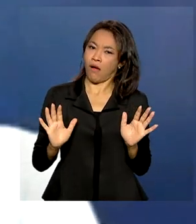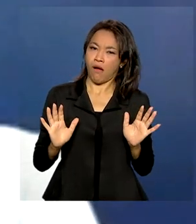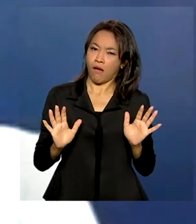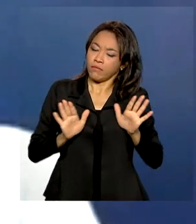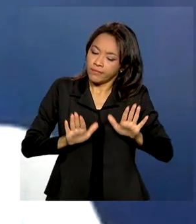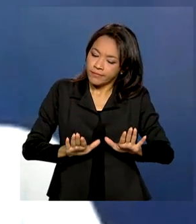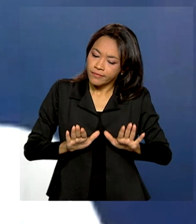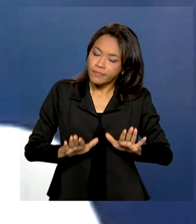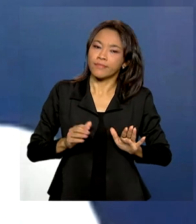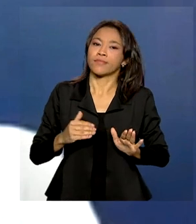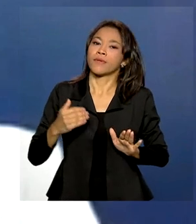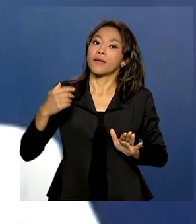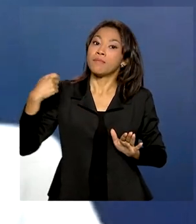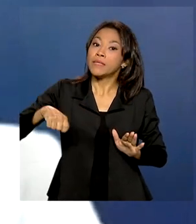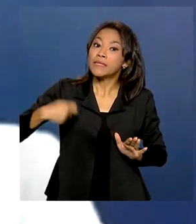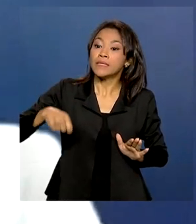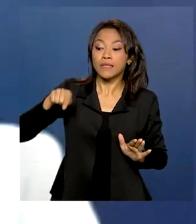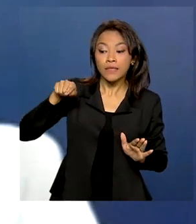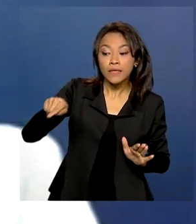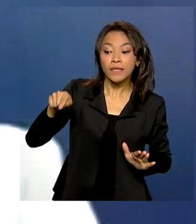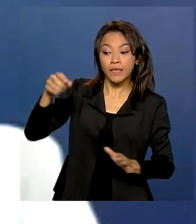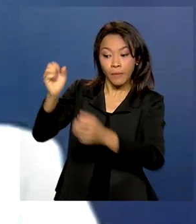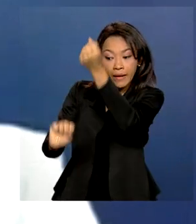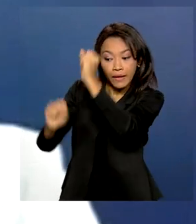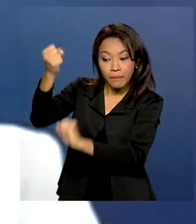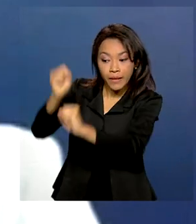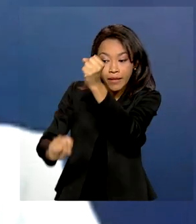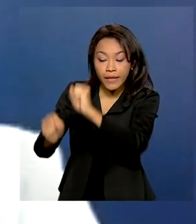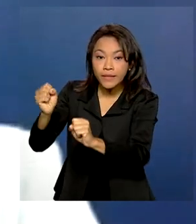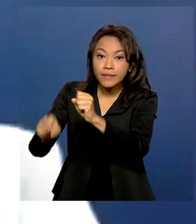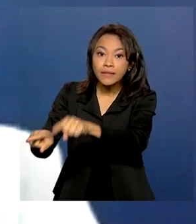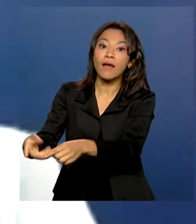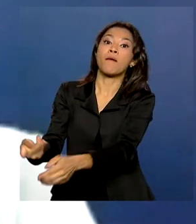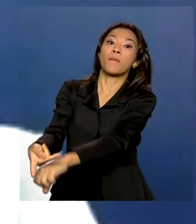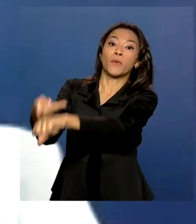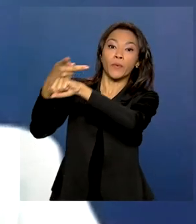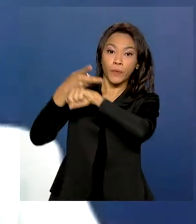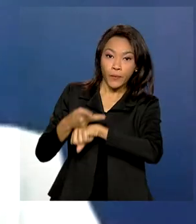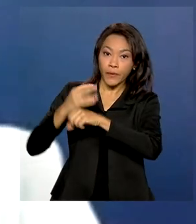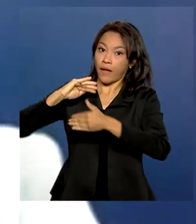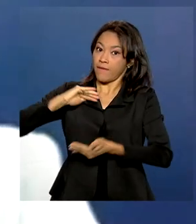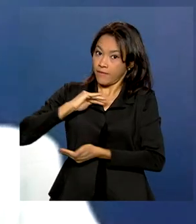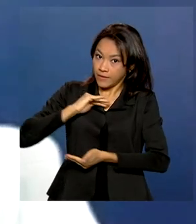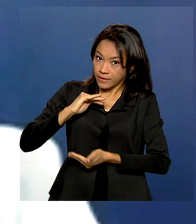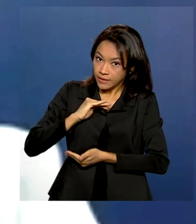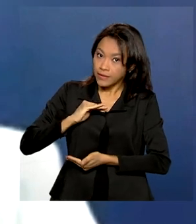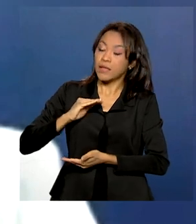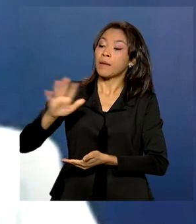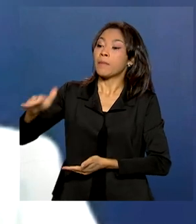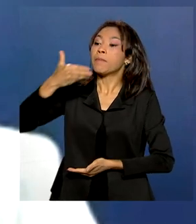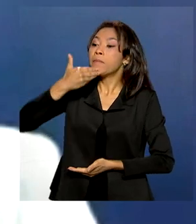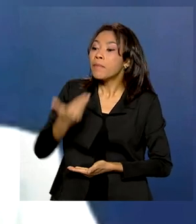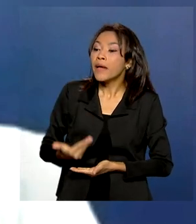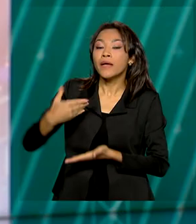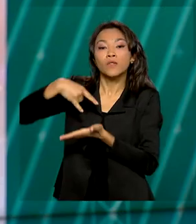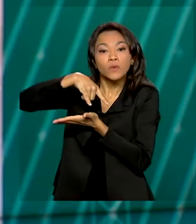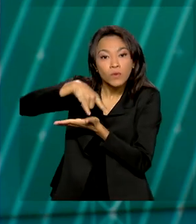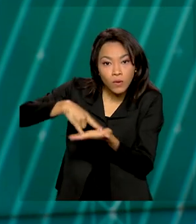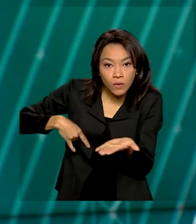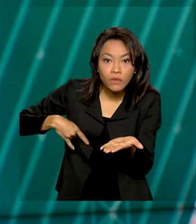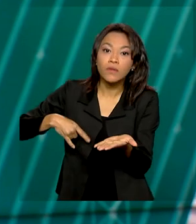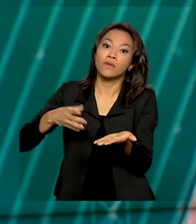preciso que uma empresa regularizada venha à Anvisa e registre o seu autoteste.